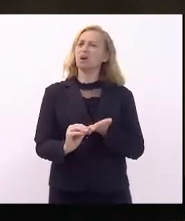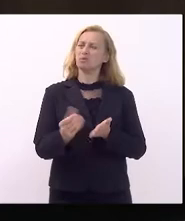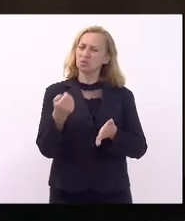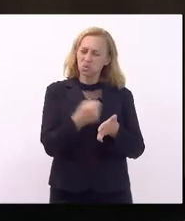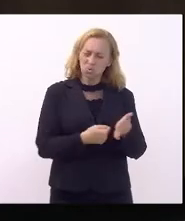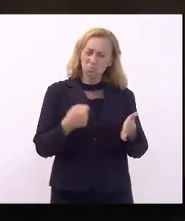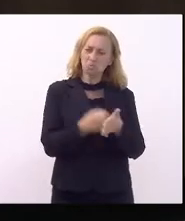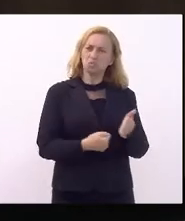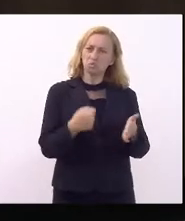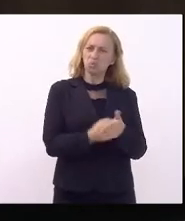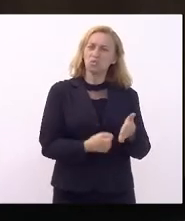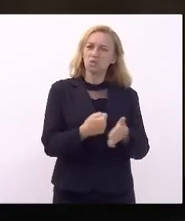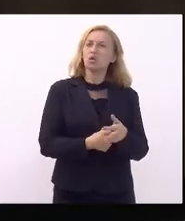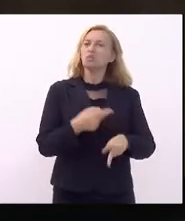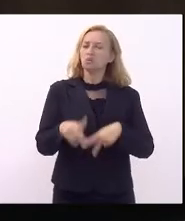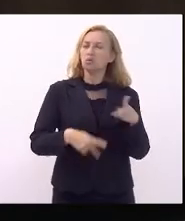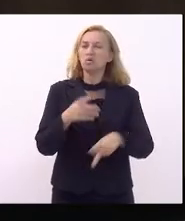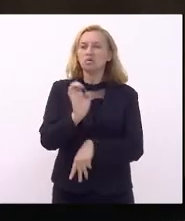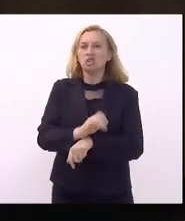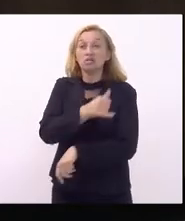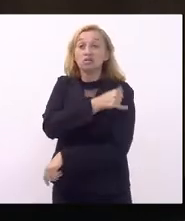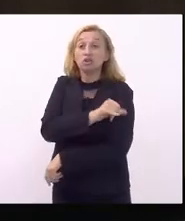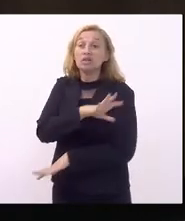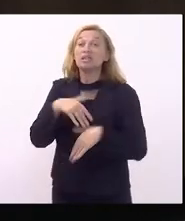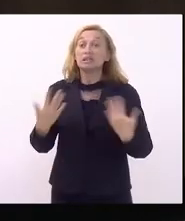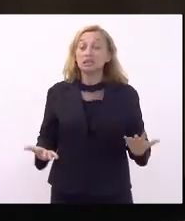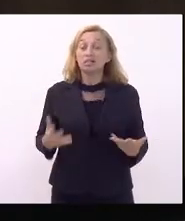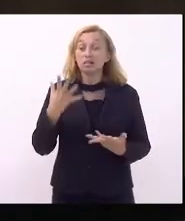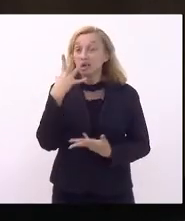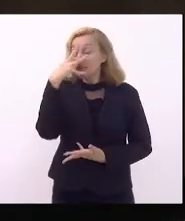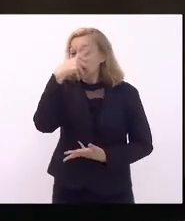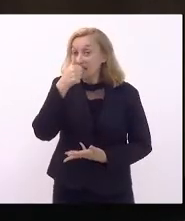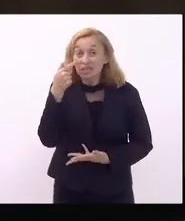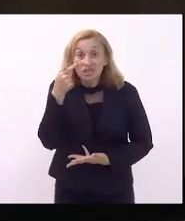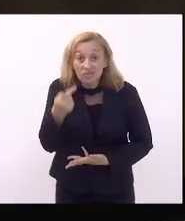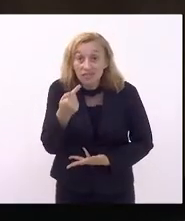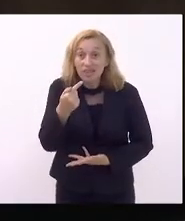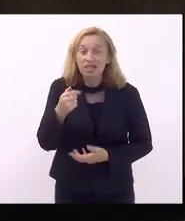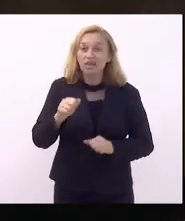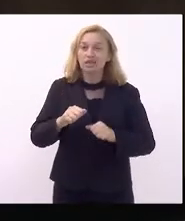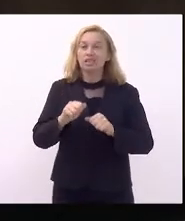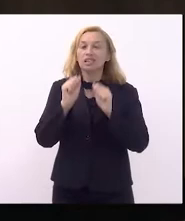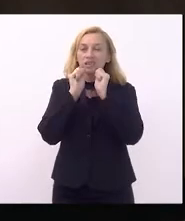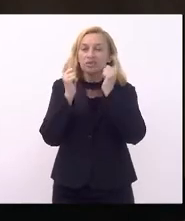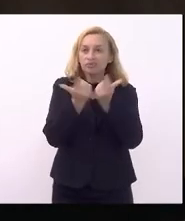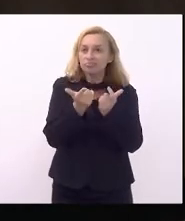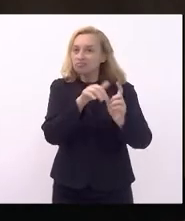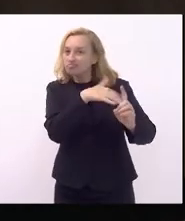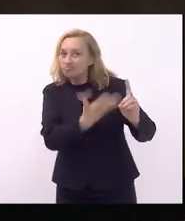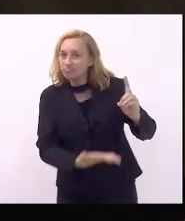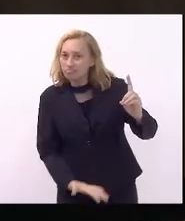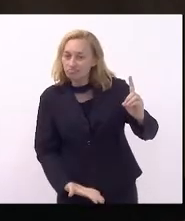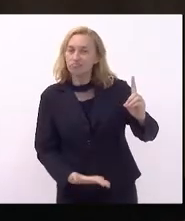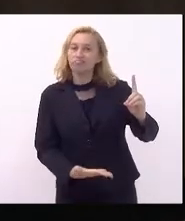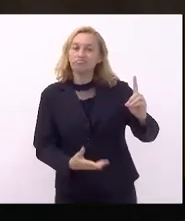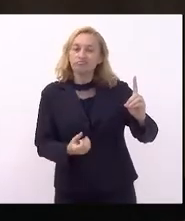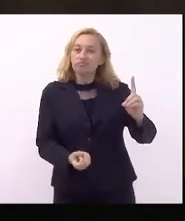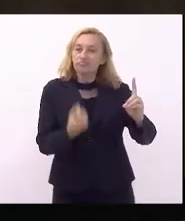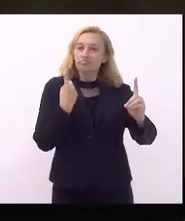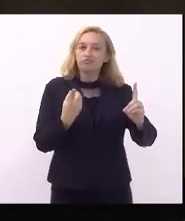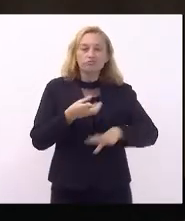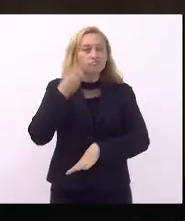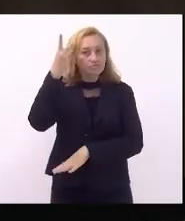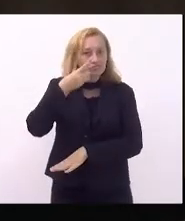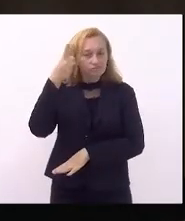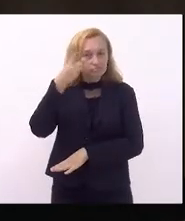lutas do povo do Estado do Rio de Janeiro. Então, é muito bonito ver a Assembleia Legislativa homenagear esse ex-deputado que dignificou o